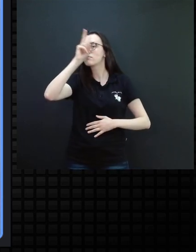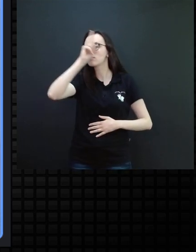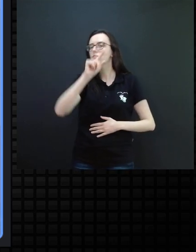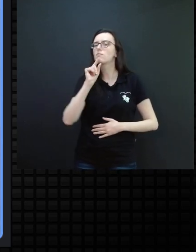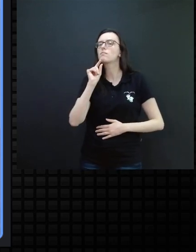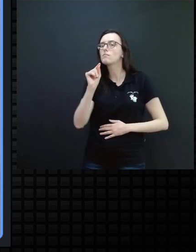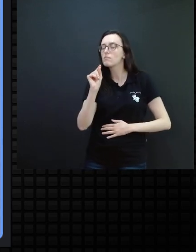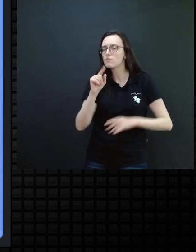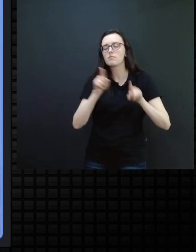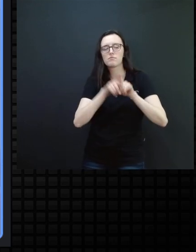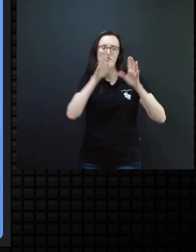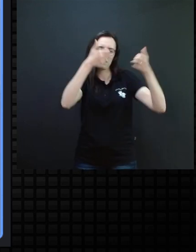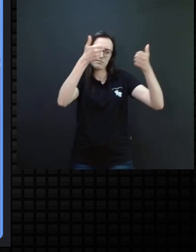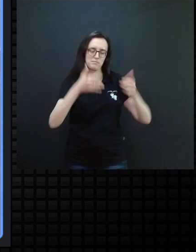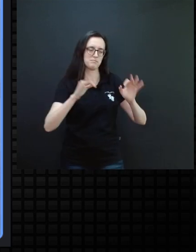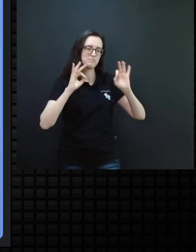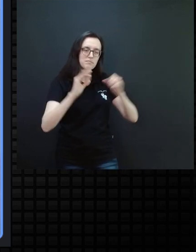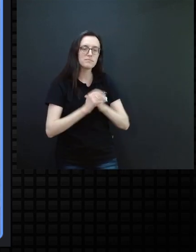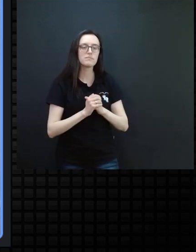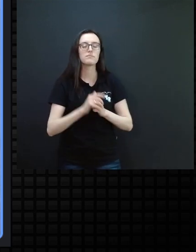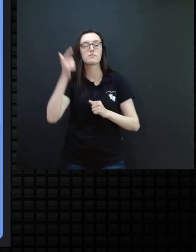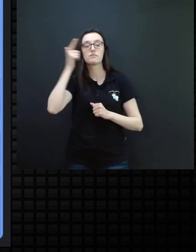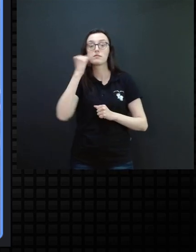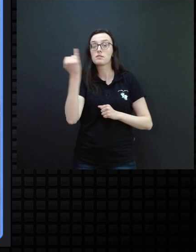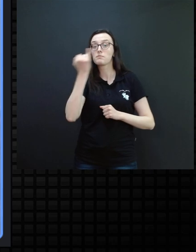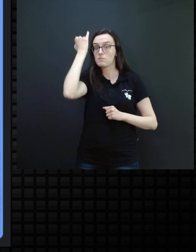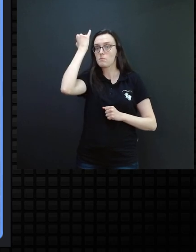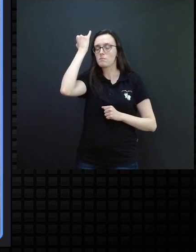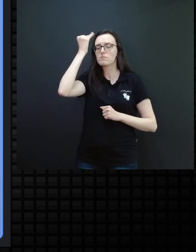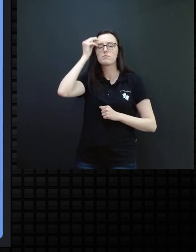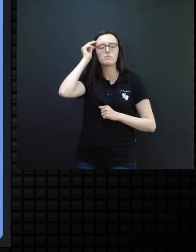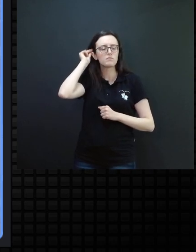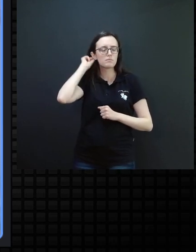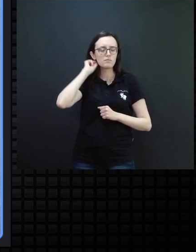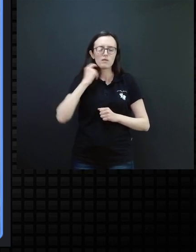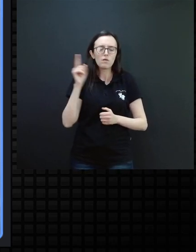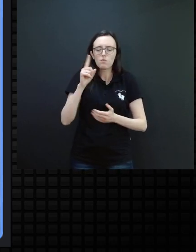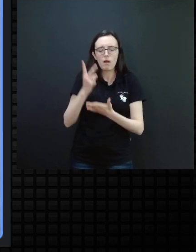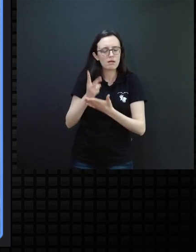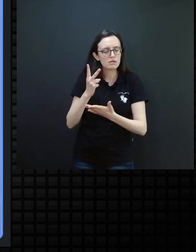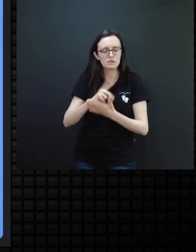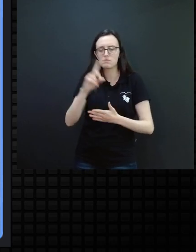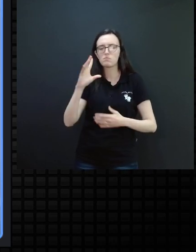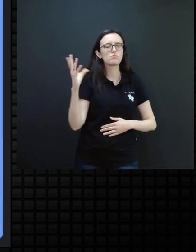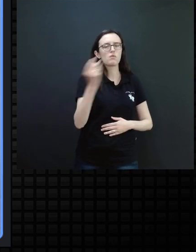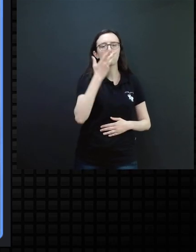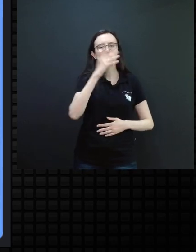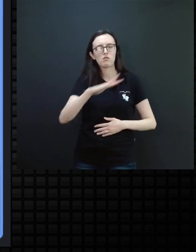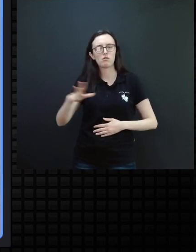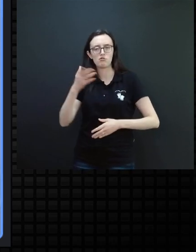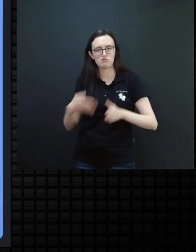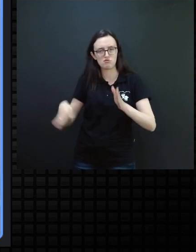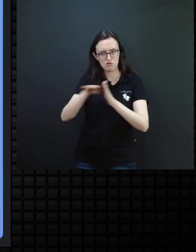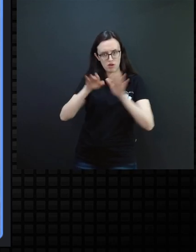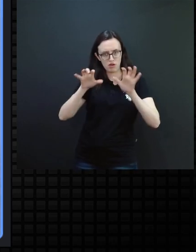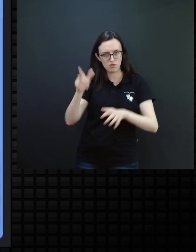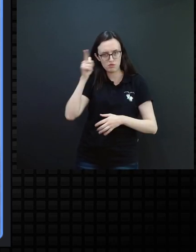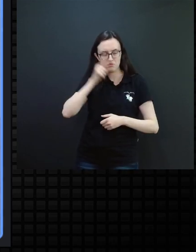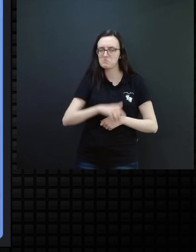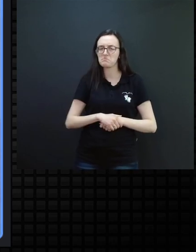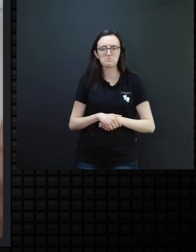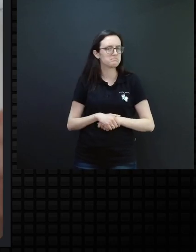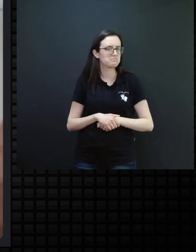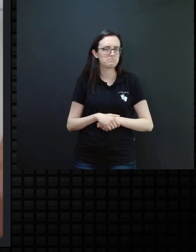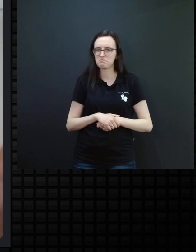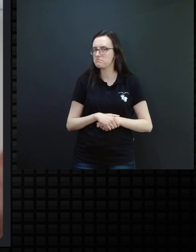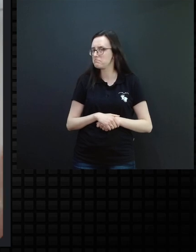né, professor, bem como você fala, fazendo essa ressalva, né, nem sempre todas as crianças chegarão neste nível, né, de